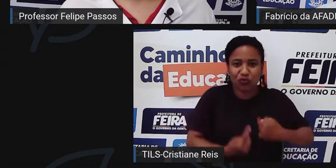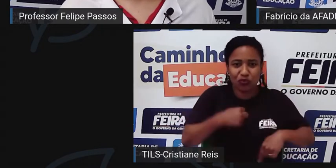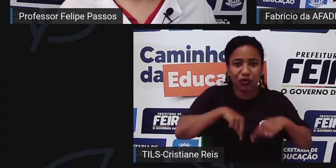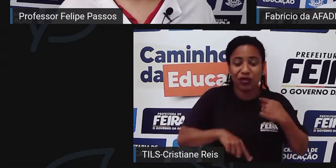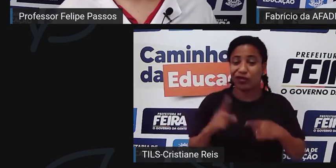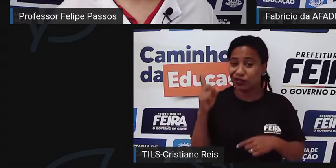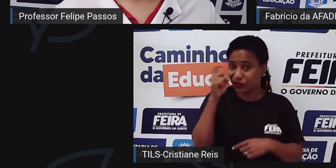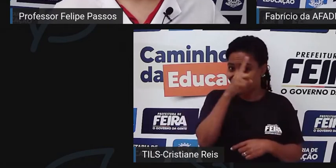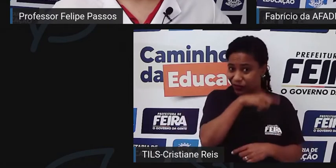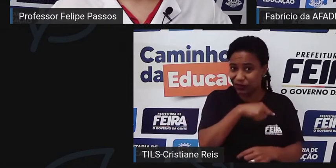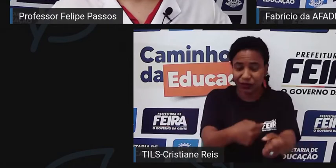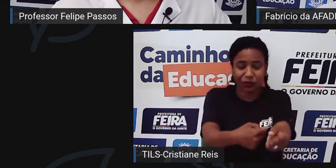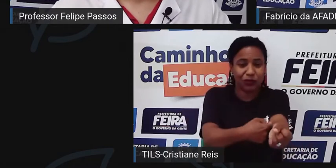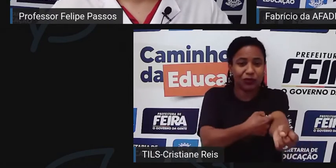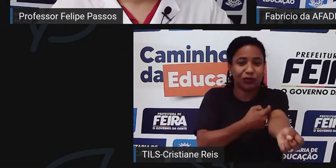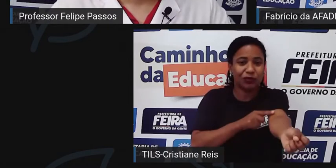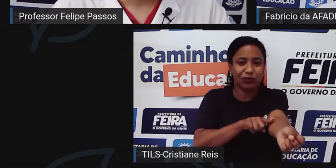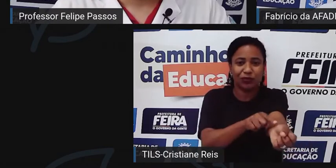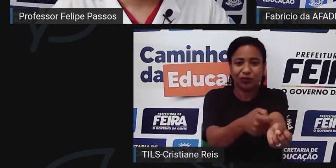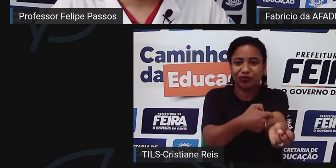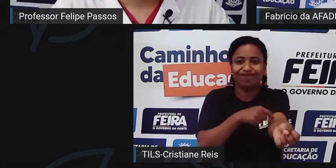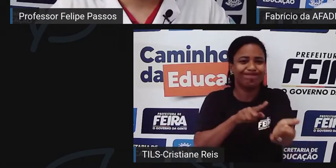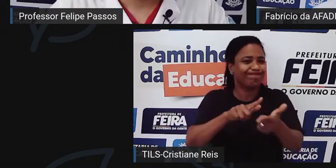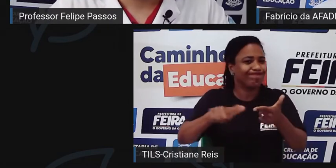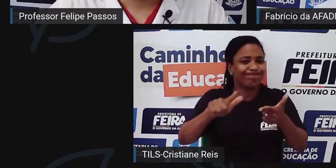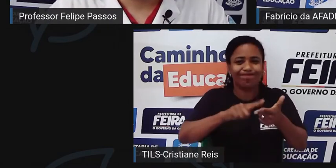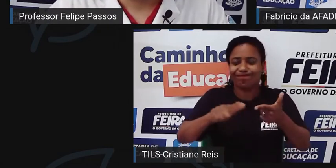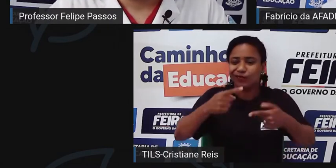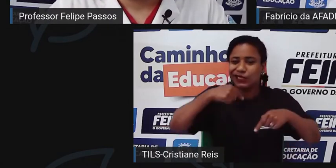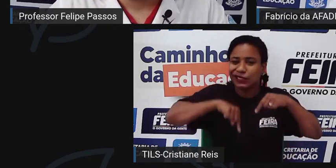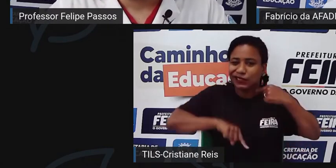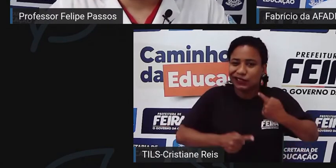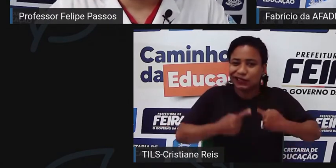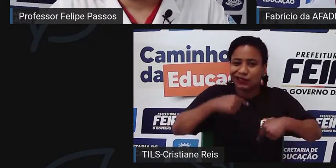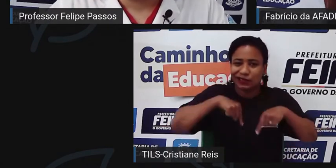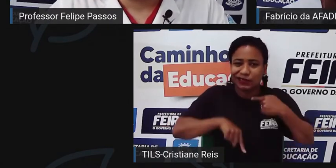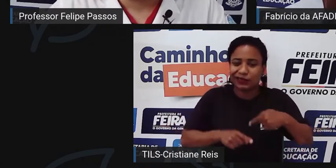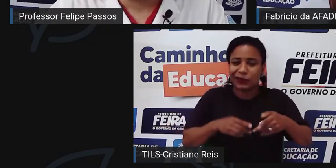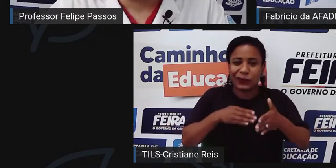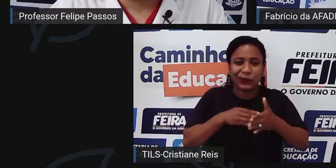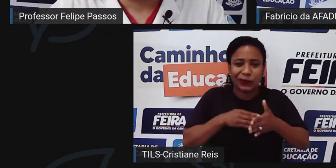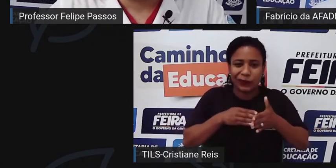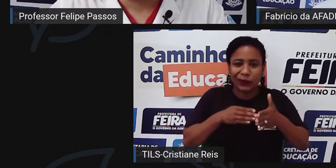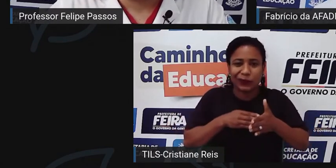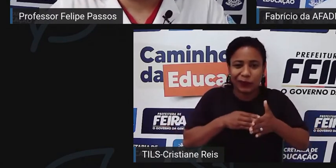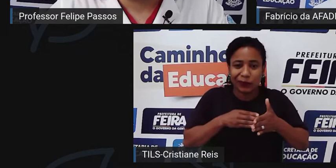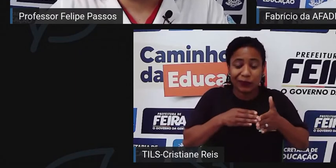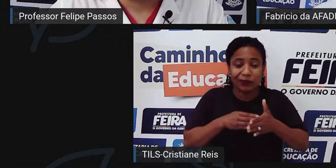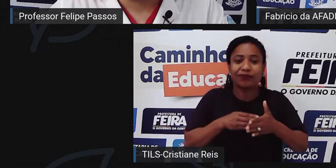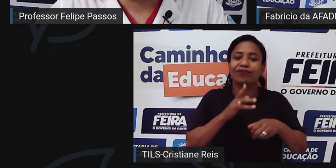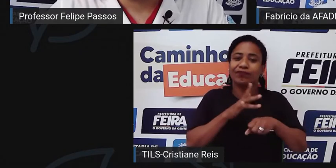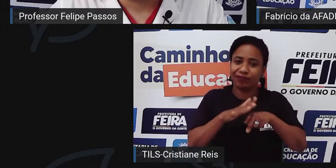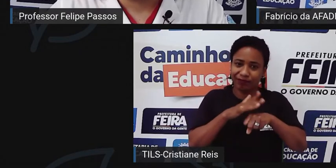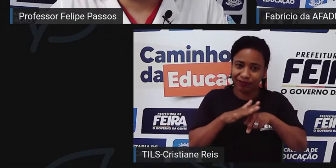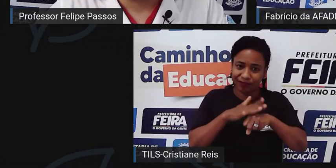sanguíneos, então, assim, a obstrução, na maioria das vezes, quando as células falcizam,